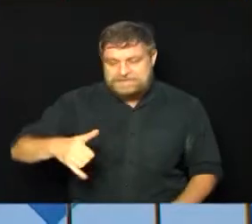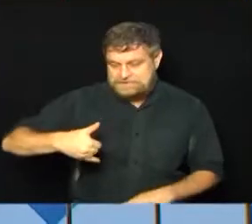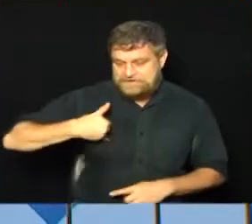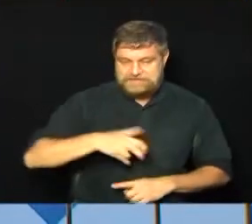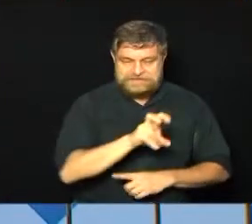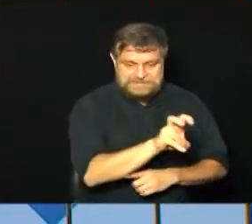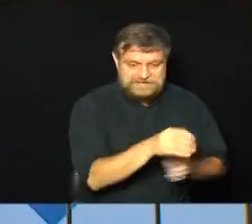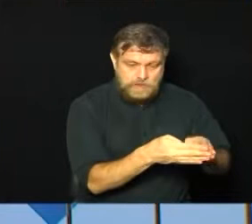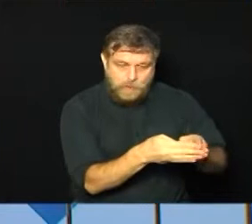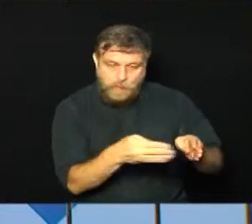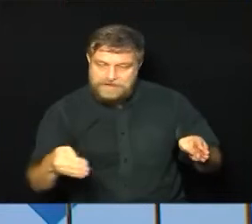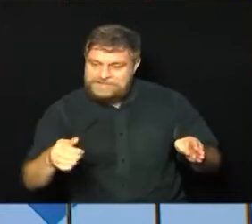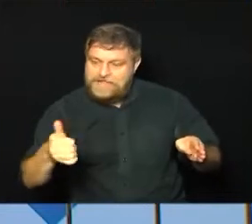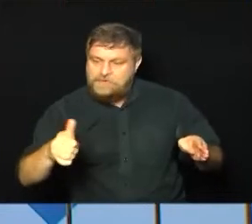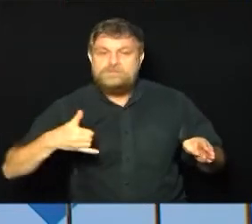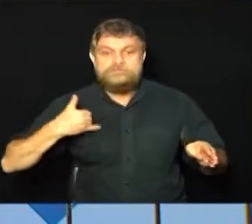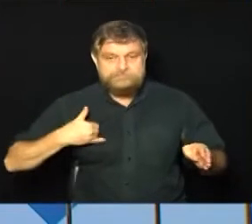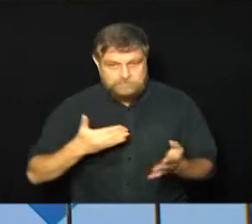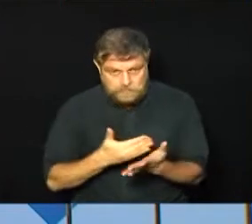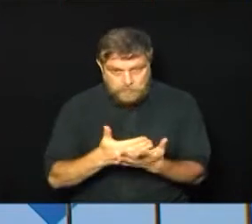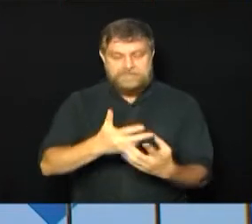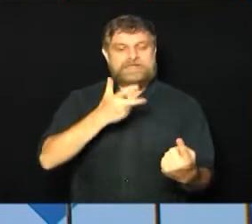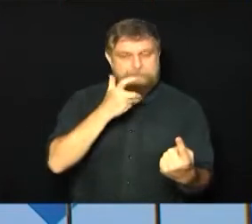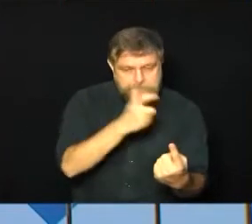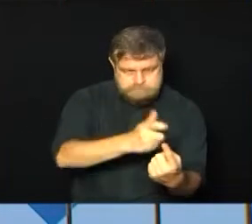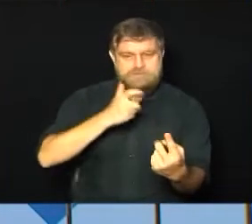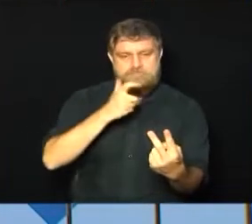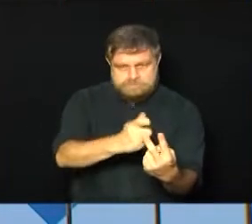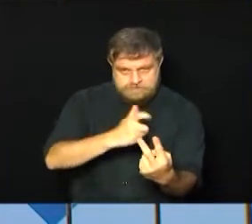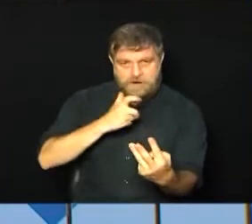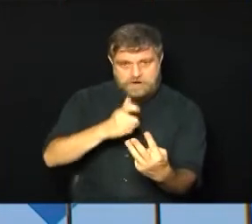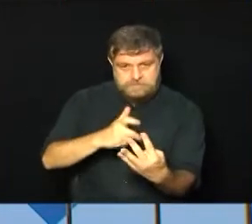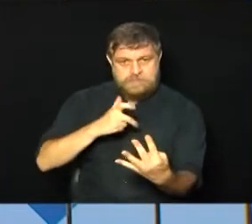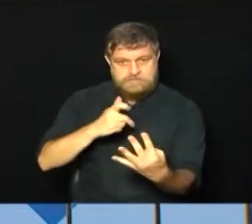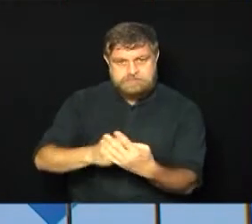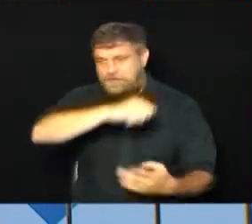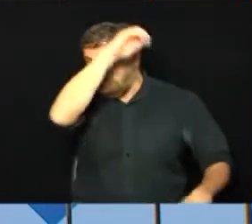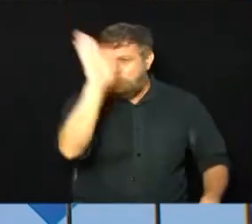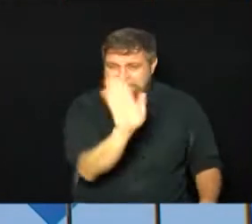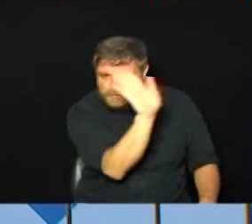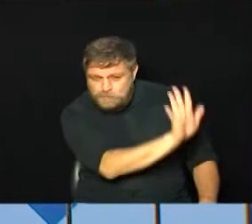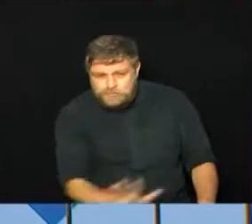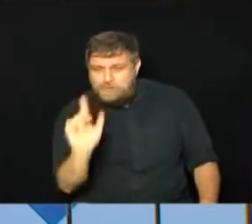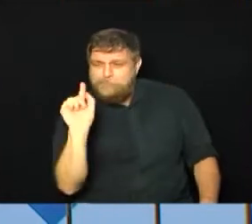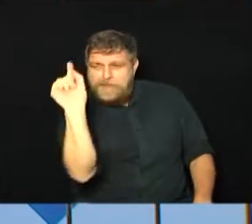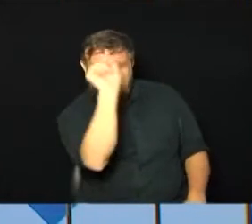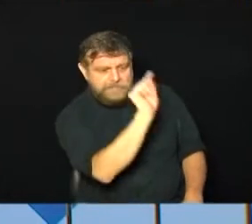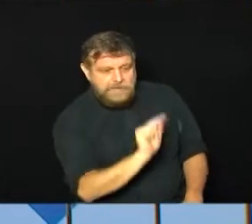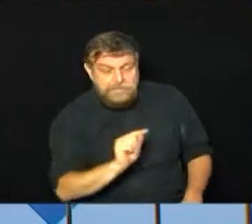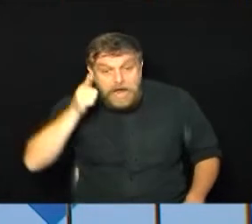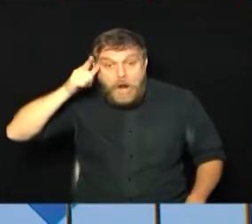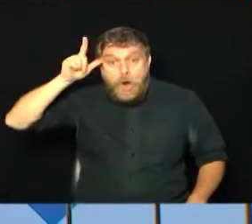5 a 11 anos vão começar a ser vacinadas em todo o Brasil. Esse anúncio foi feito